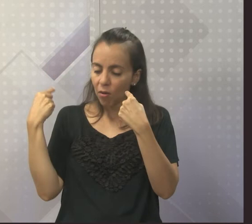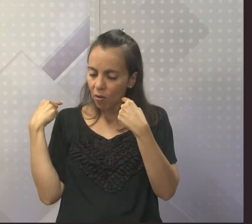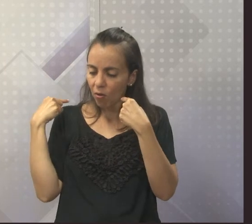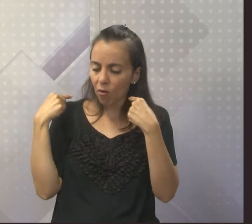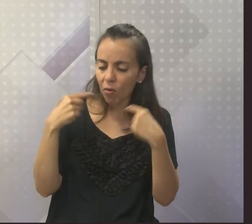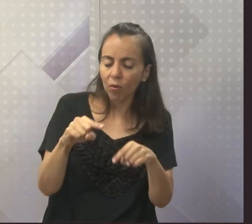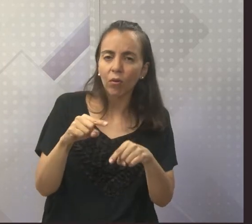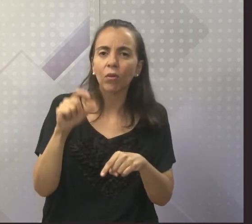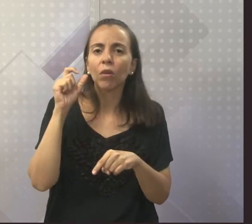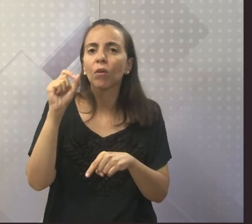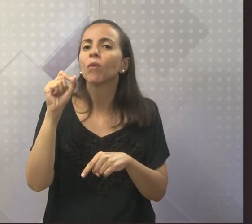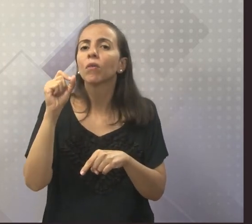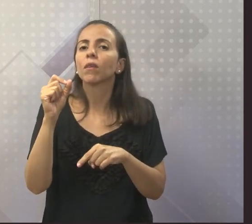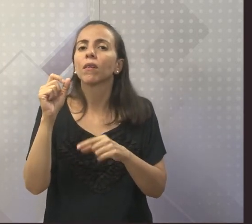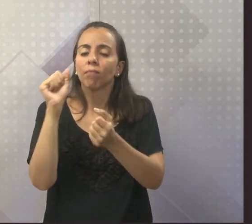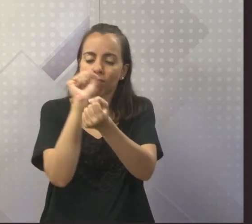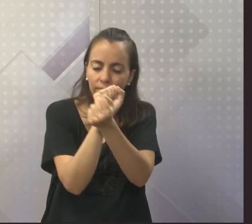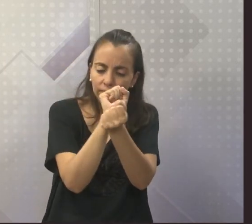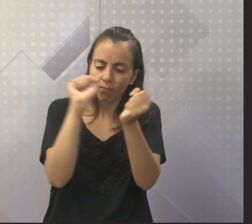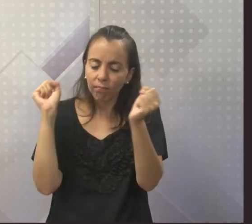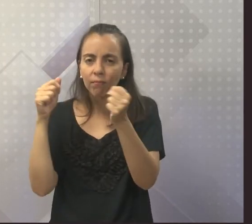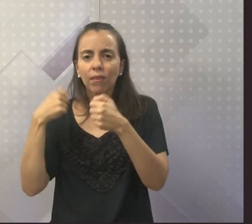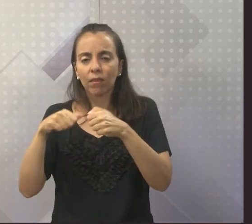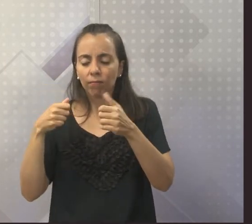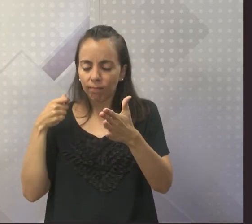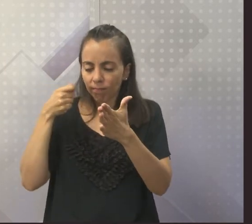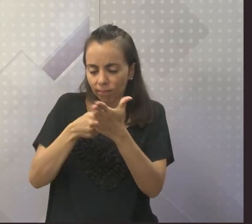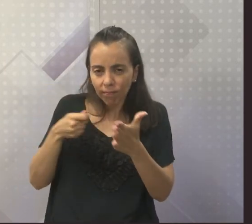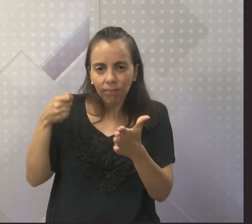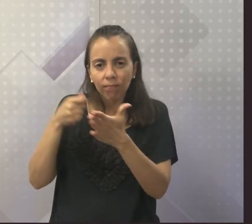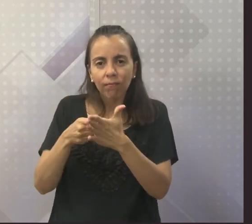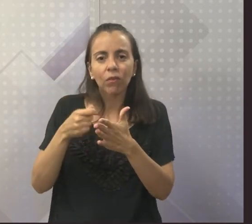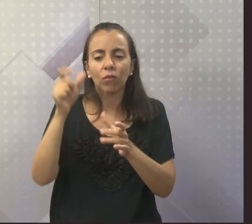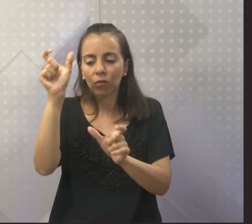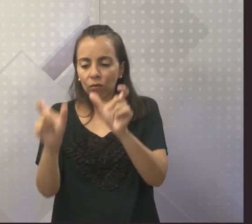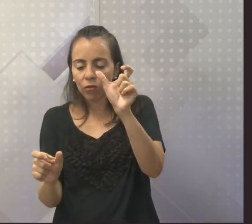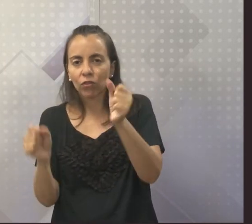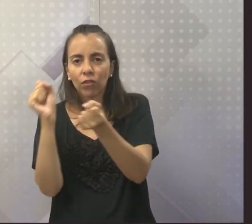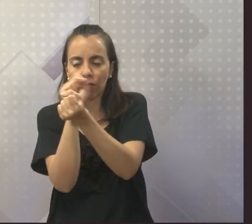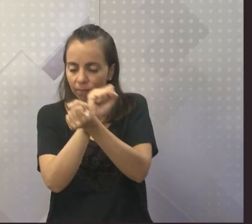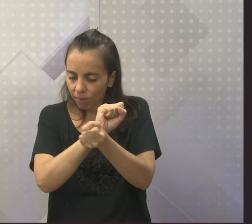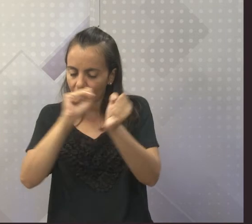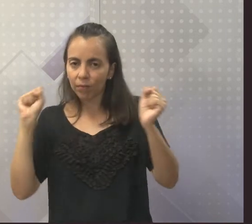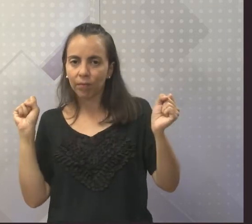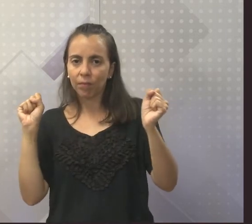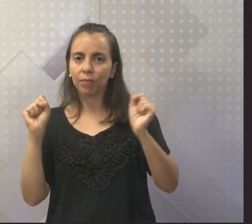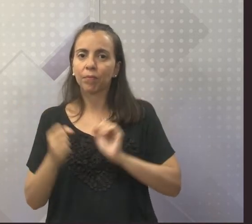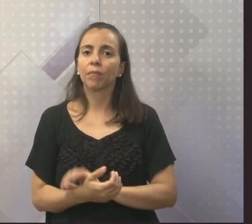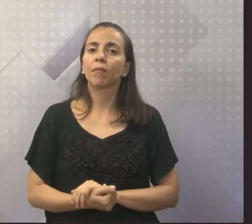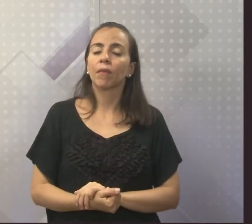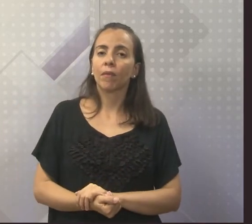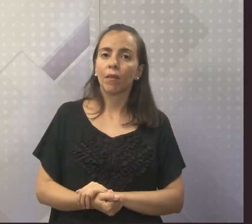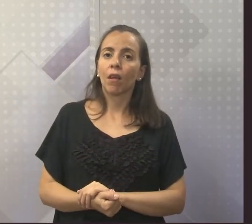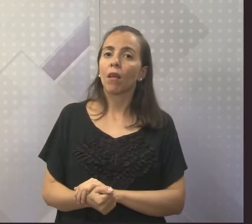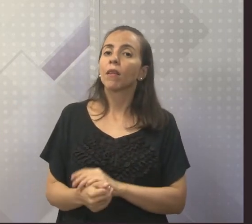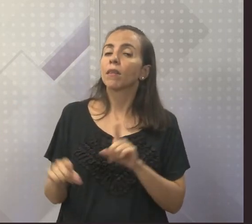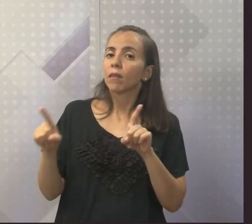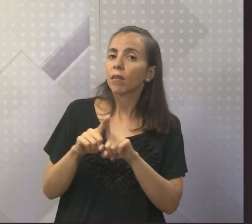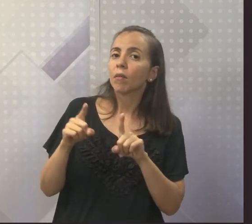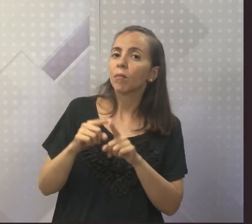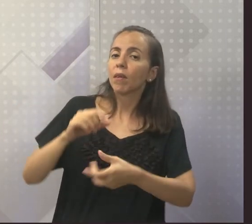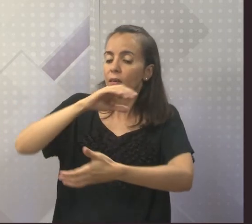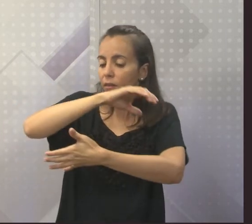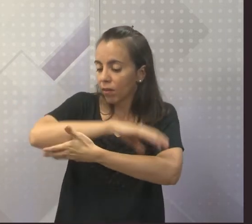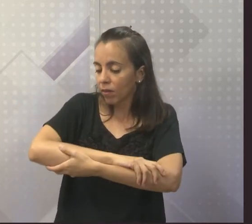Certo? Era abolicionista também. Ele fundou a Sociedade Brasileira contra a Escravidão, ao lado de